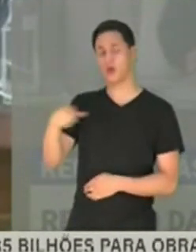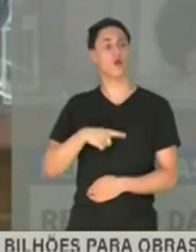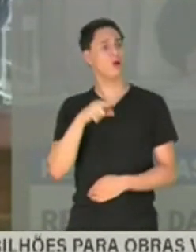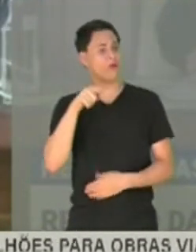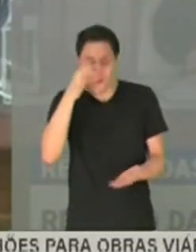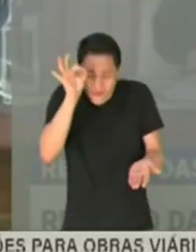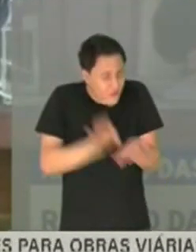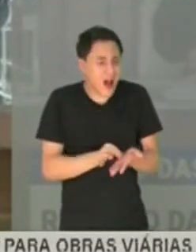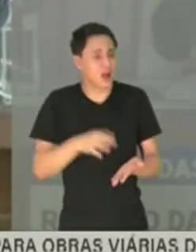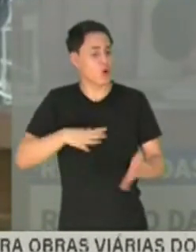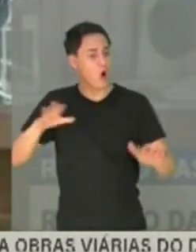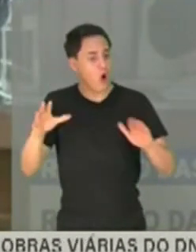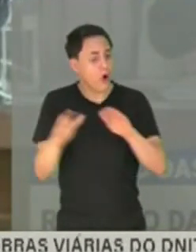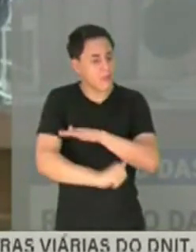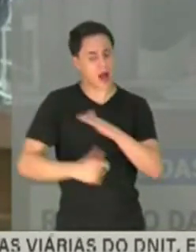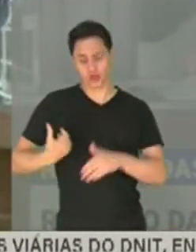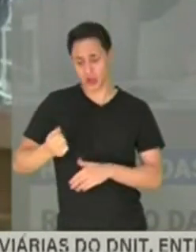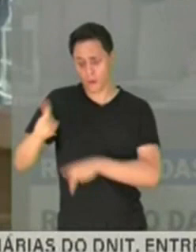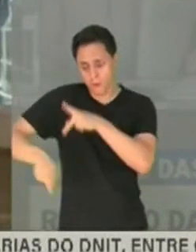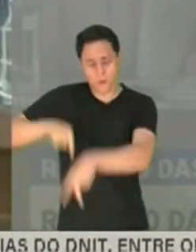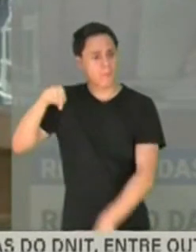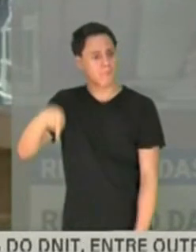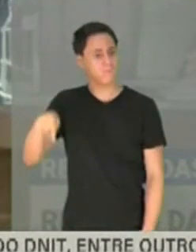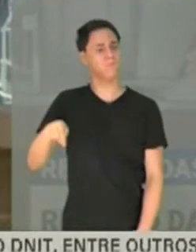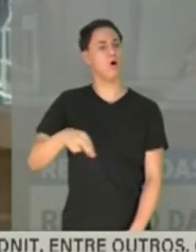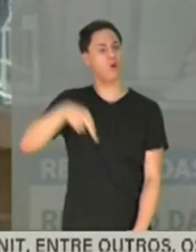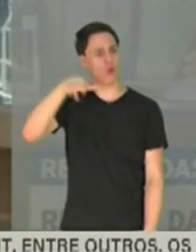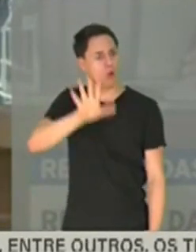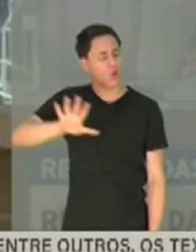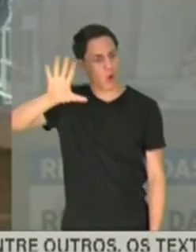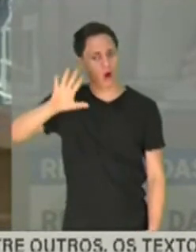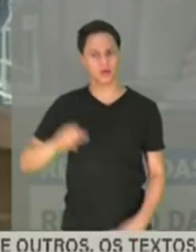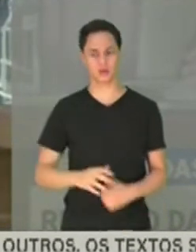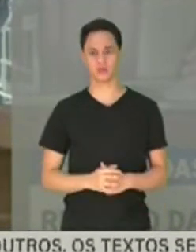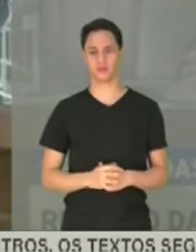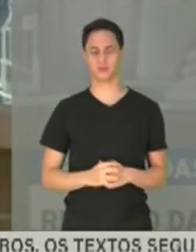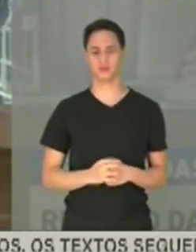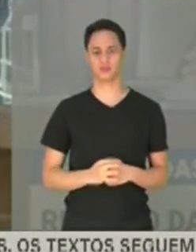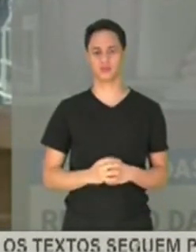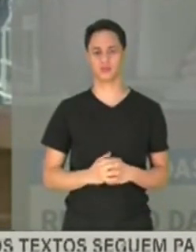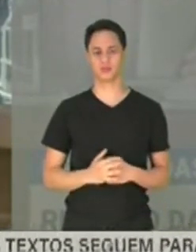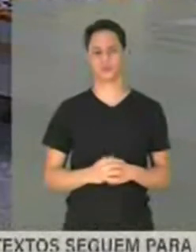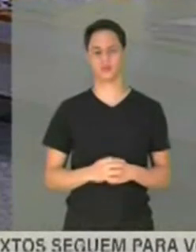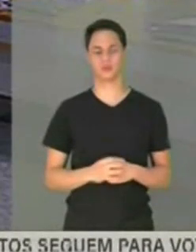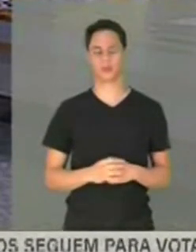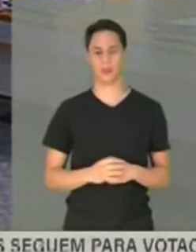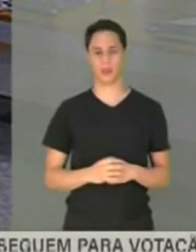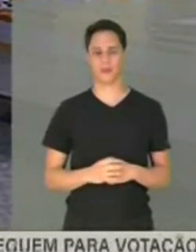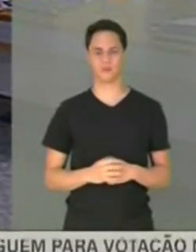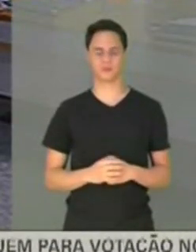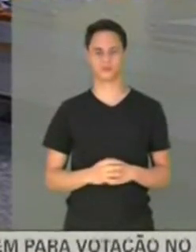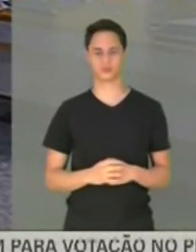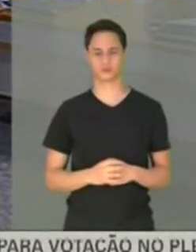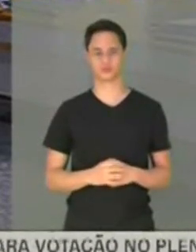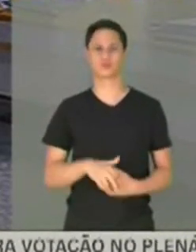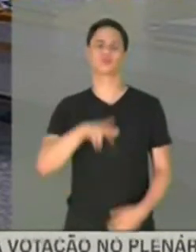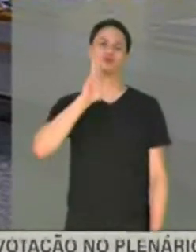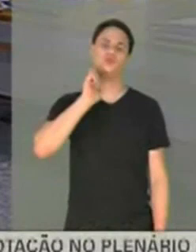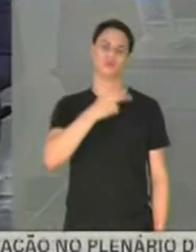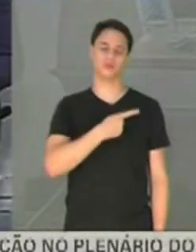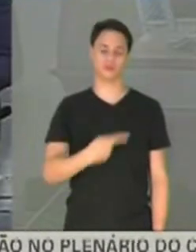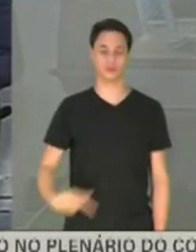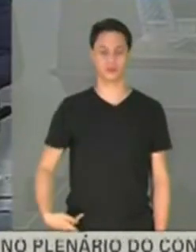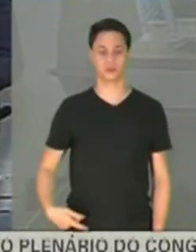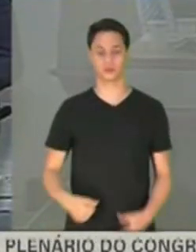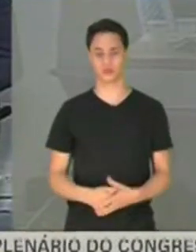Roubaram o dinheiro do povo do Rio Grande Norte e vocês estão livrando a cara porque são carros legionários. Senhor presidente, eu queria